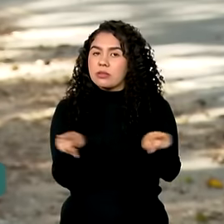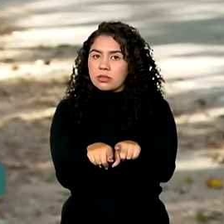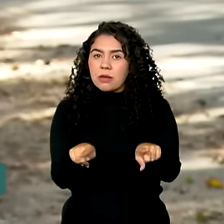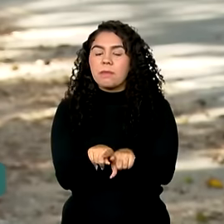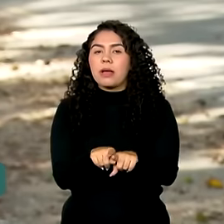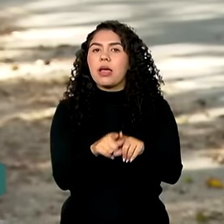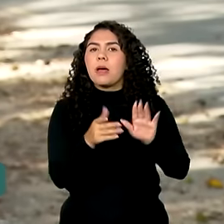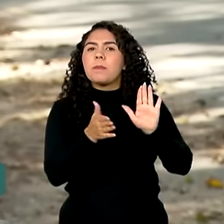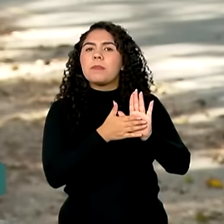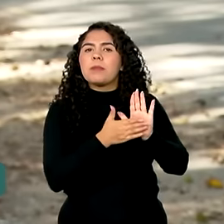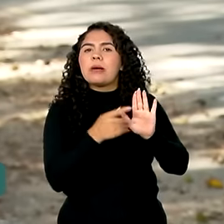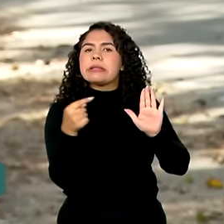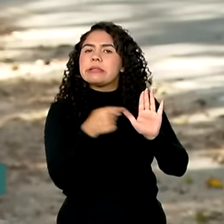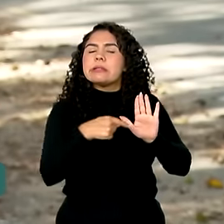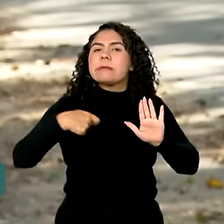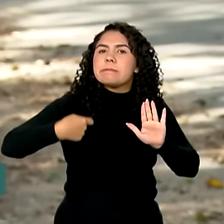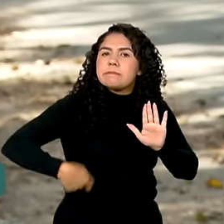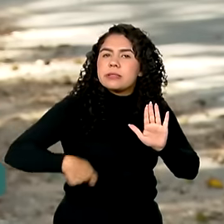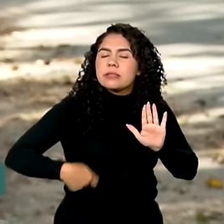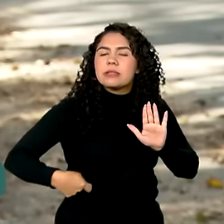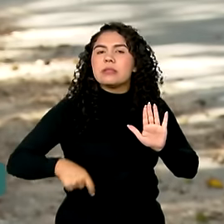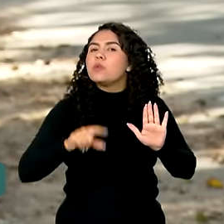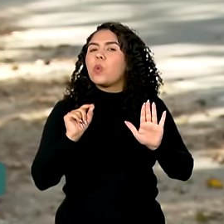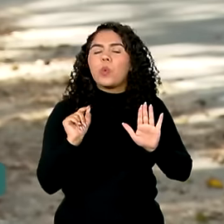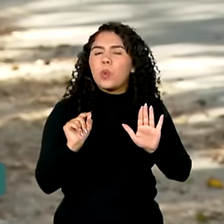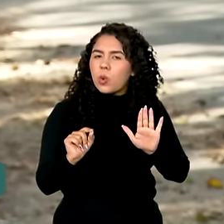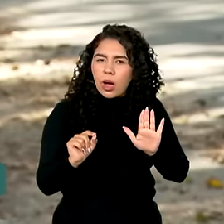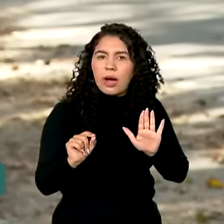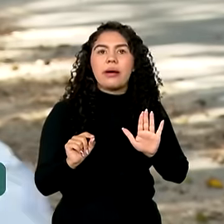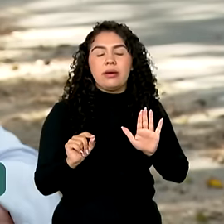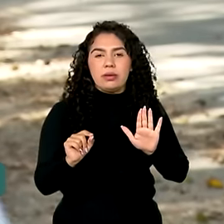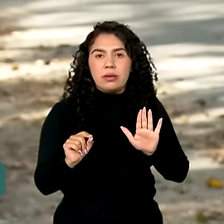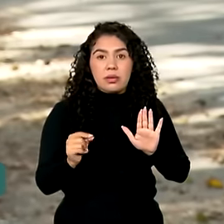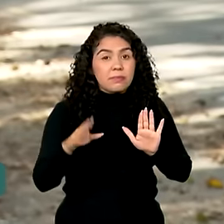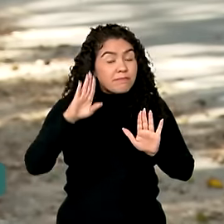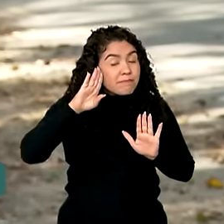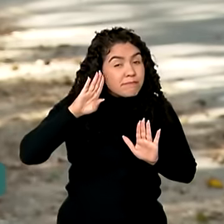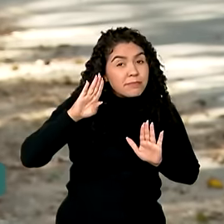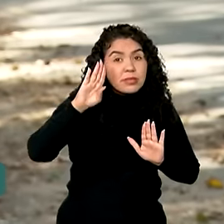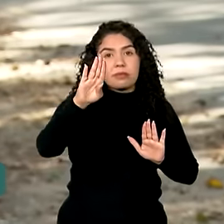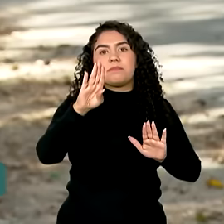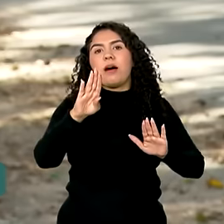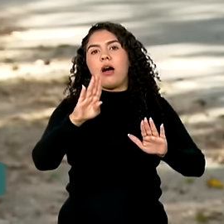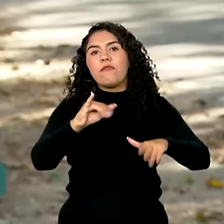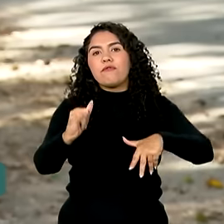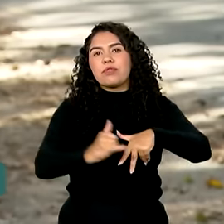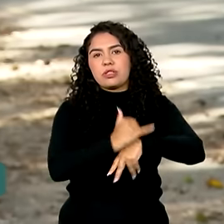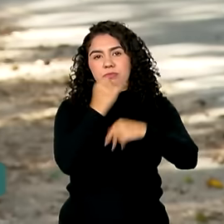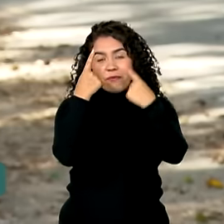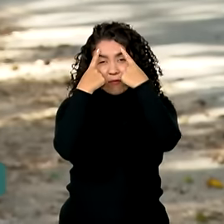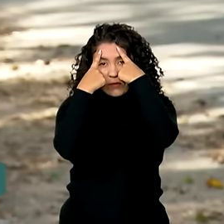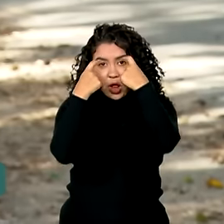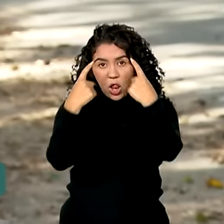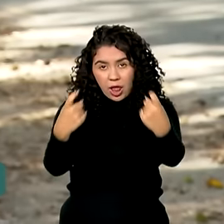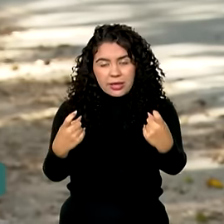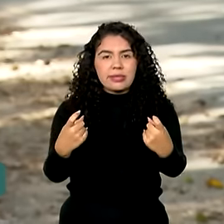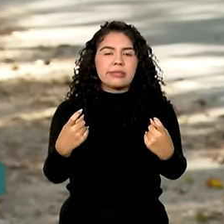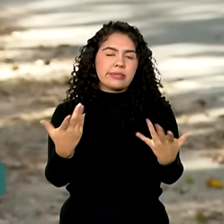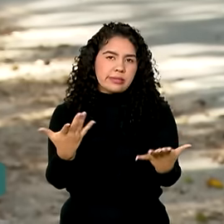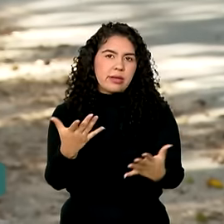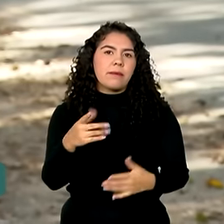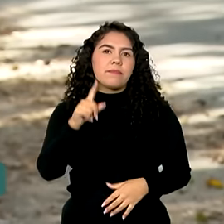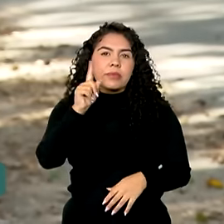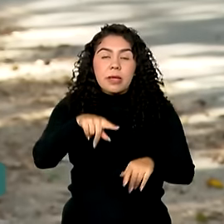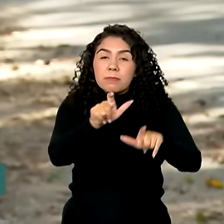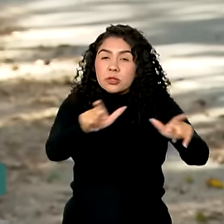propostas precisam levar em consideração as principais vítimas de violência, que são justamente os